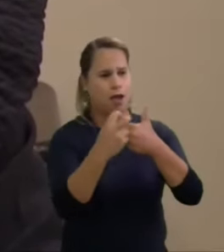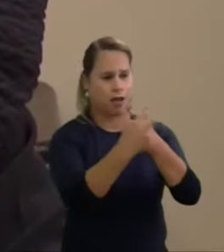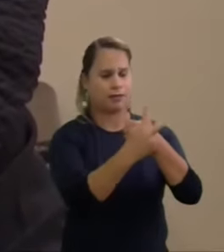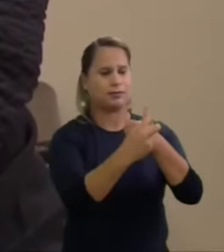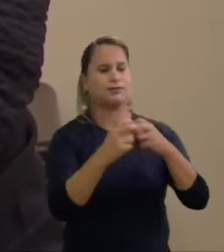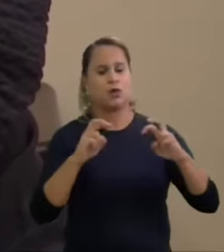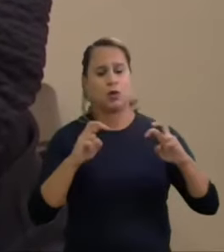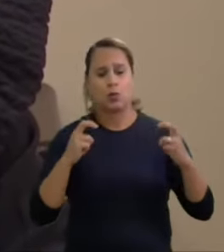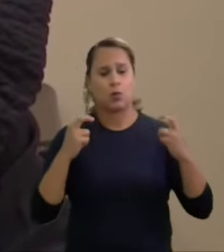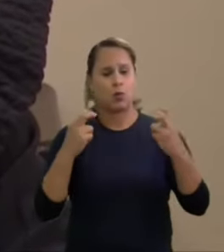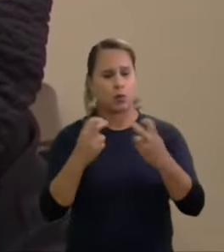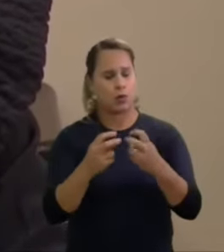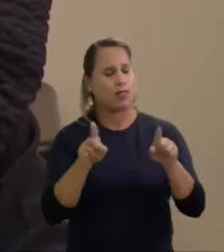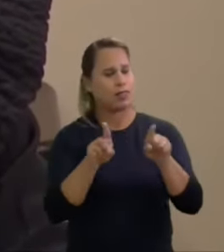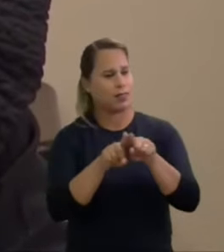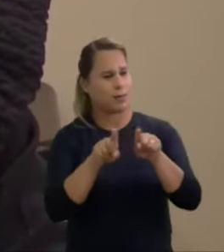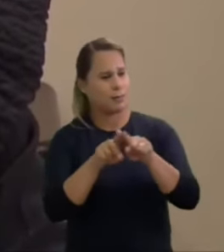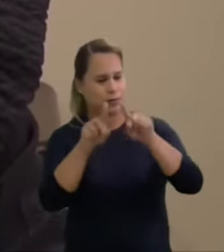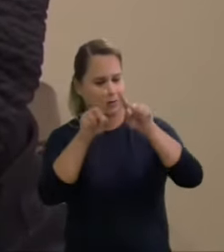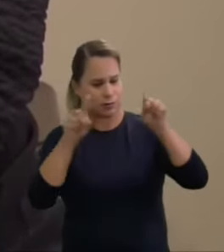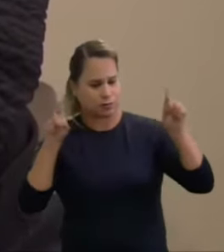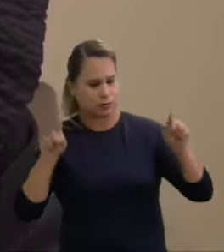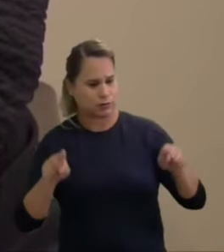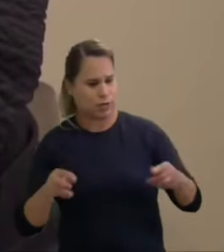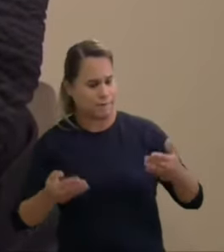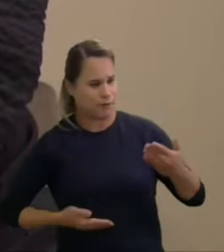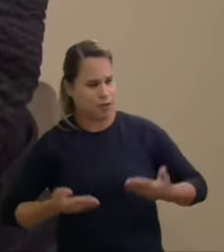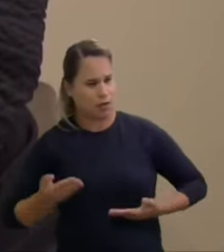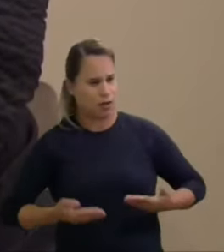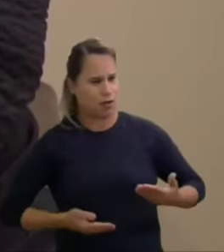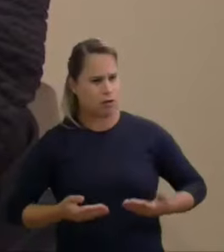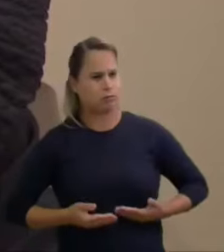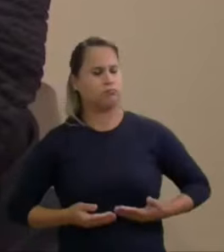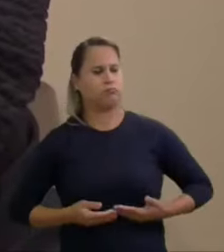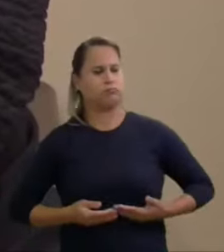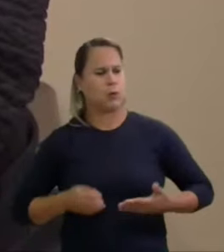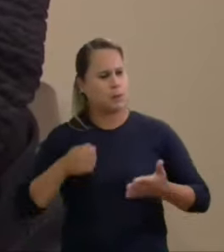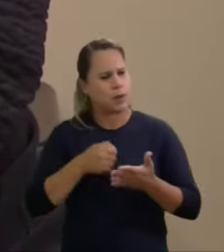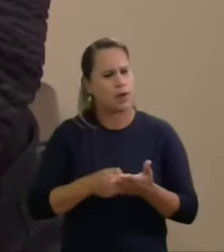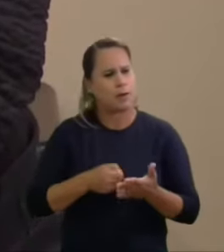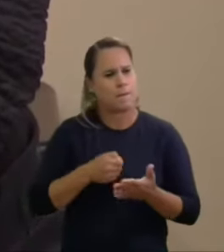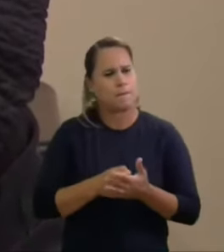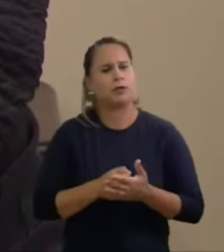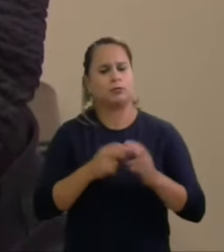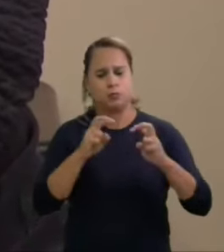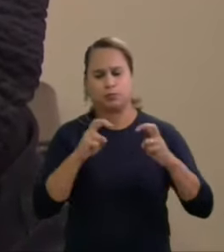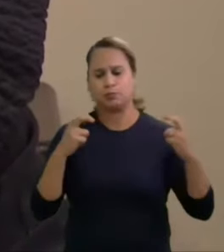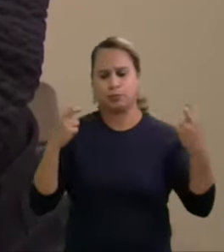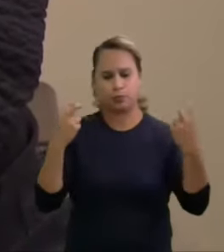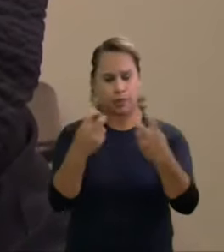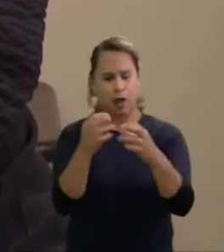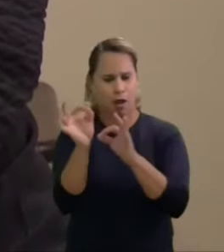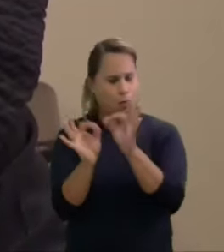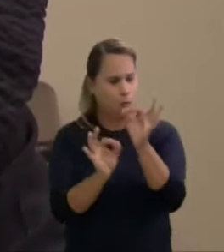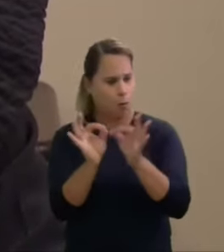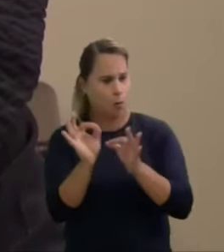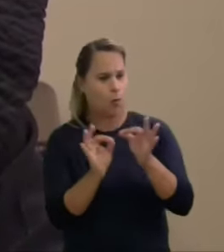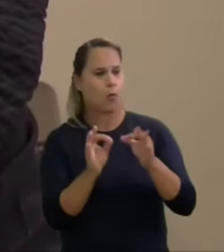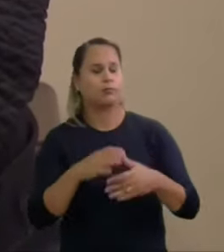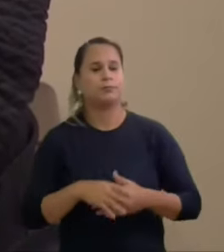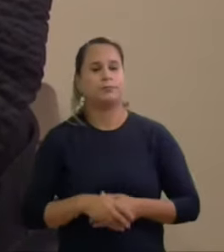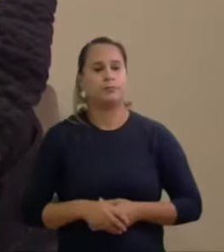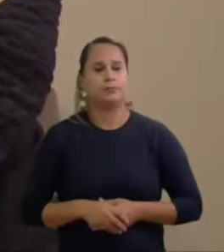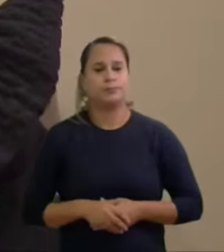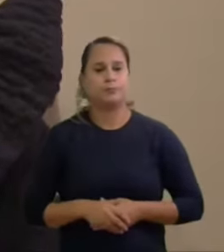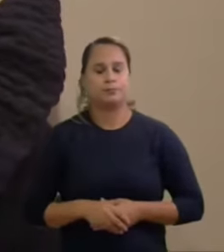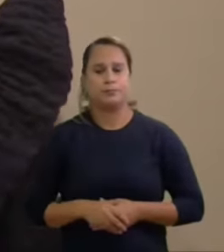que tem se empenhado nessas sessões na pessoa da doutora Daniel os cumprimentos também a procuradora regional eleitoral a pessoa do doutor